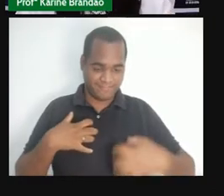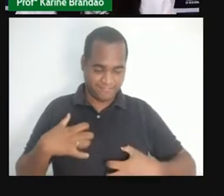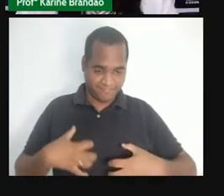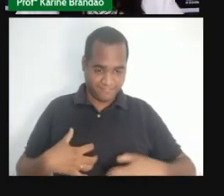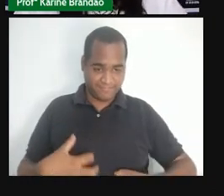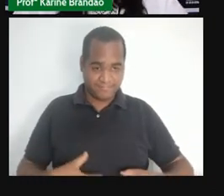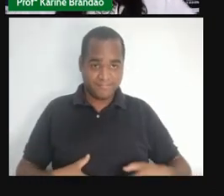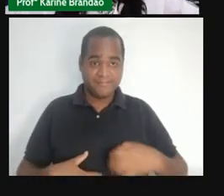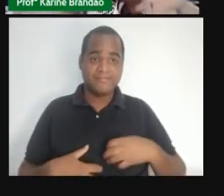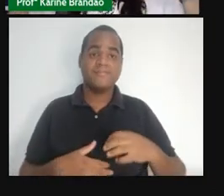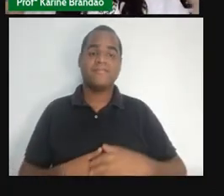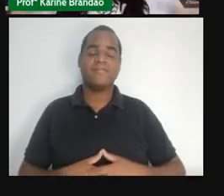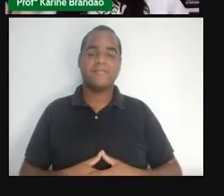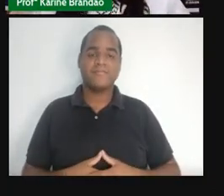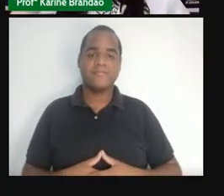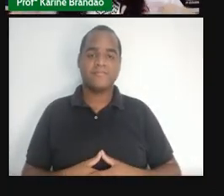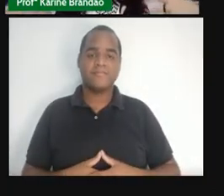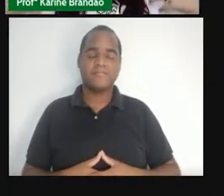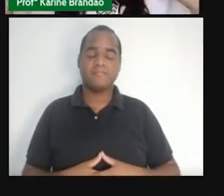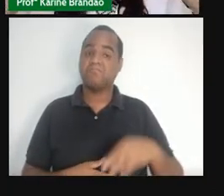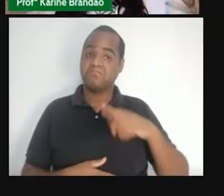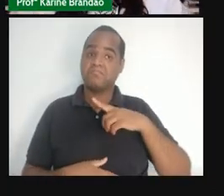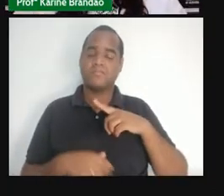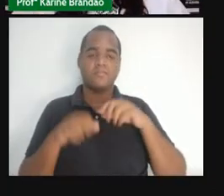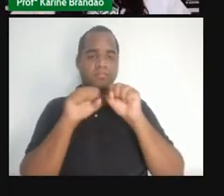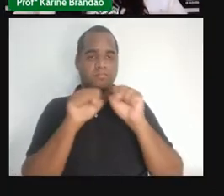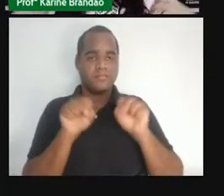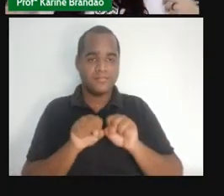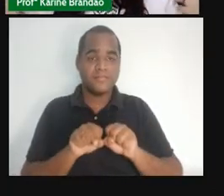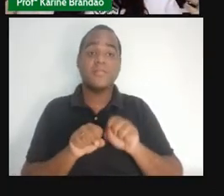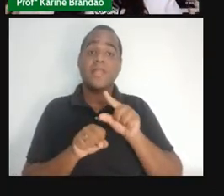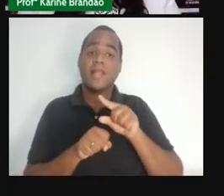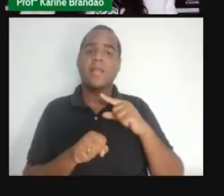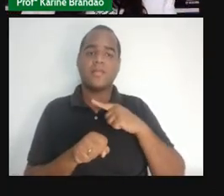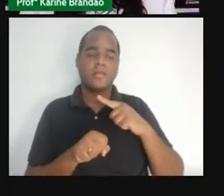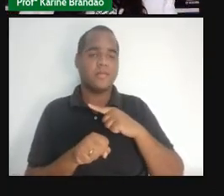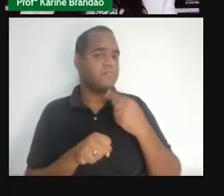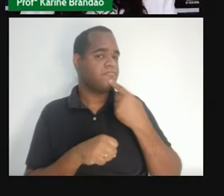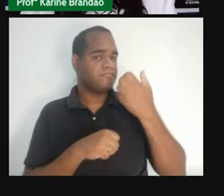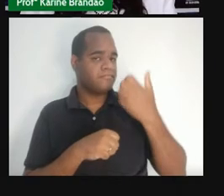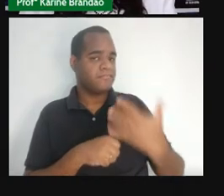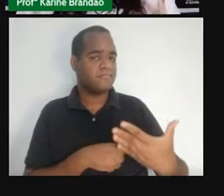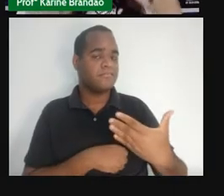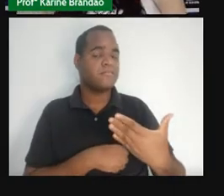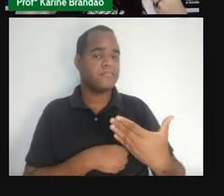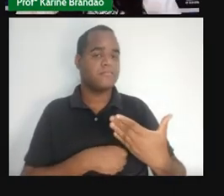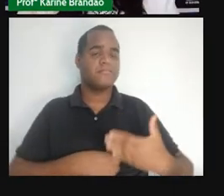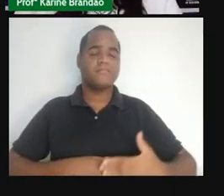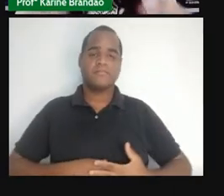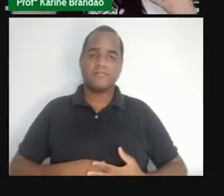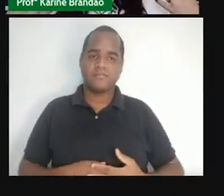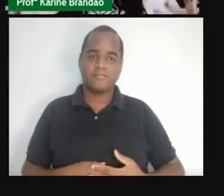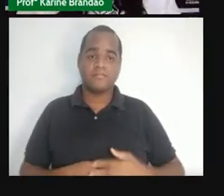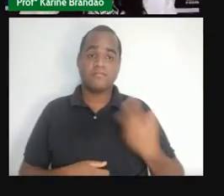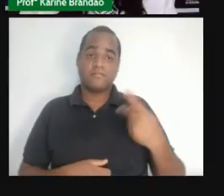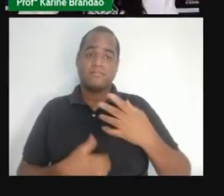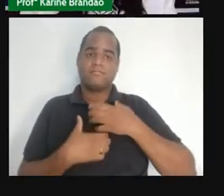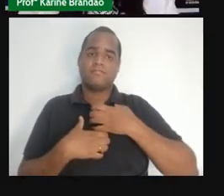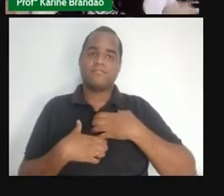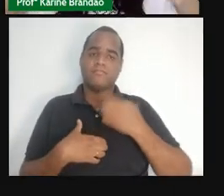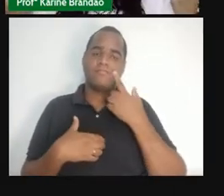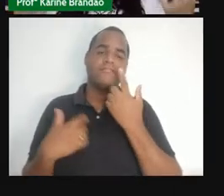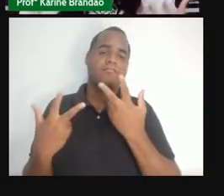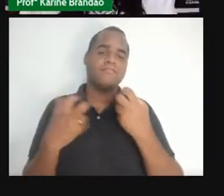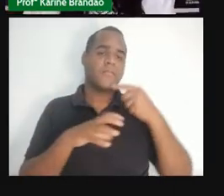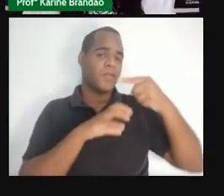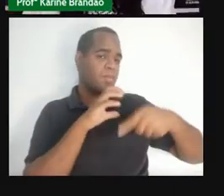que é esse sistema que comanda, né? Que fala sobre essas sensações, a percepção do